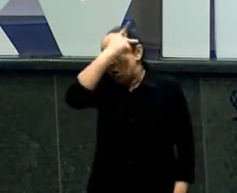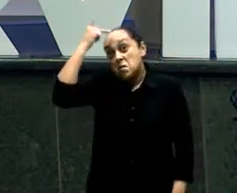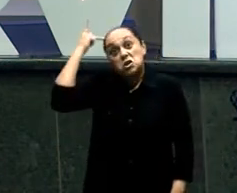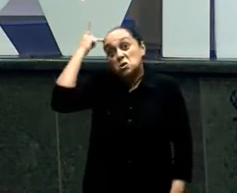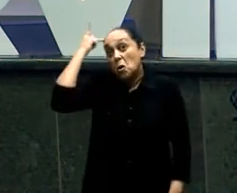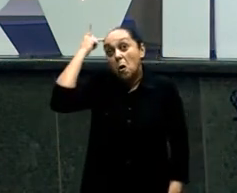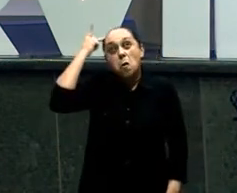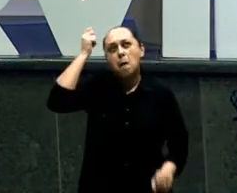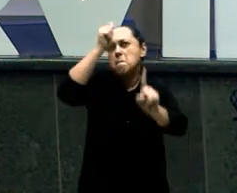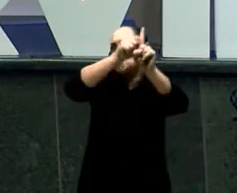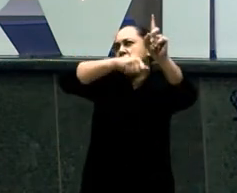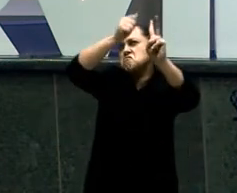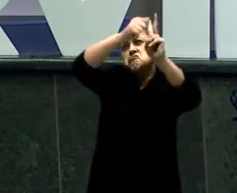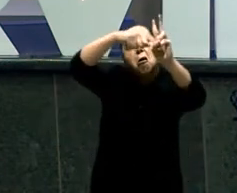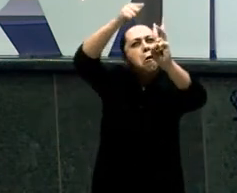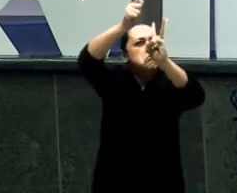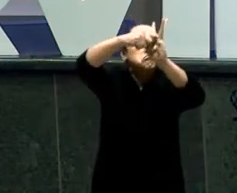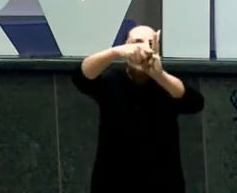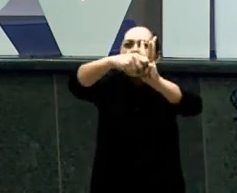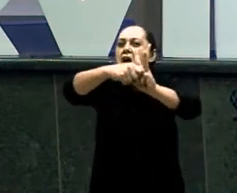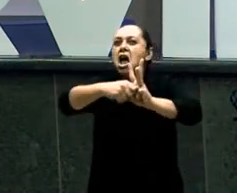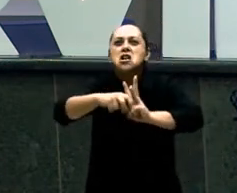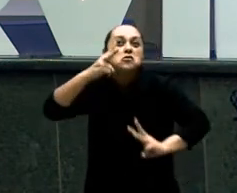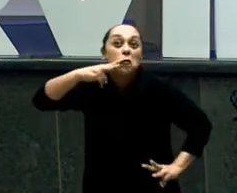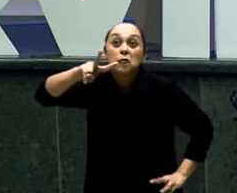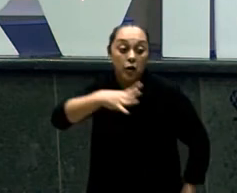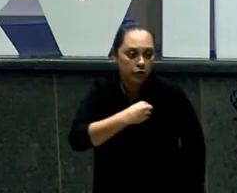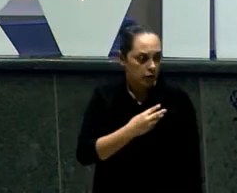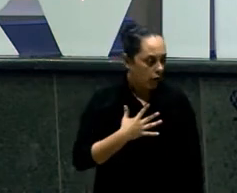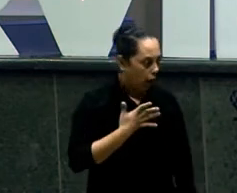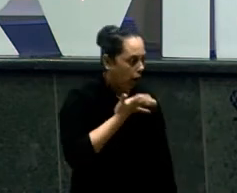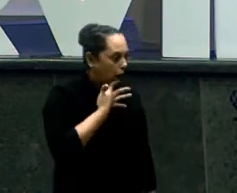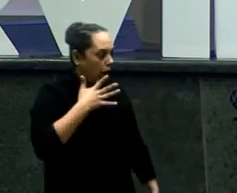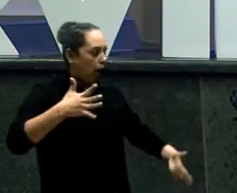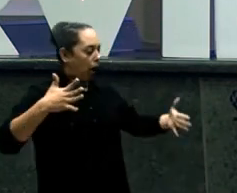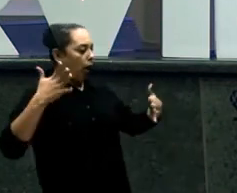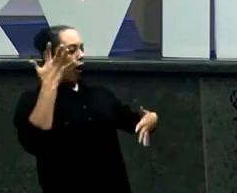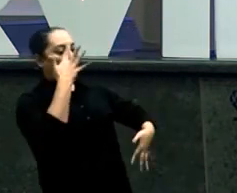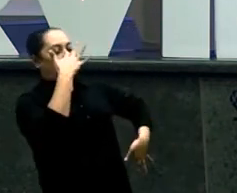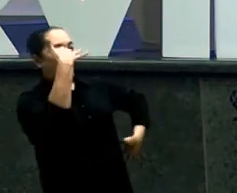casa Olha para você E faz assim Meu Deus Que homens Arrão Aí você faz assim